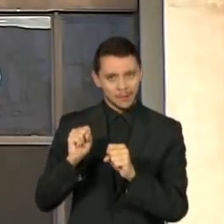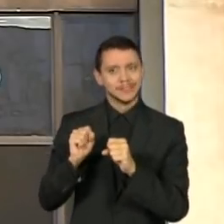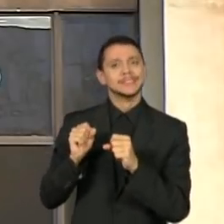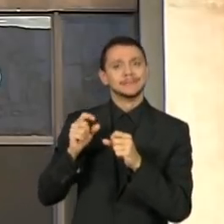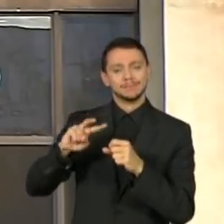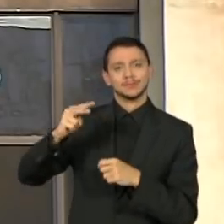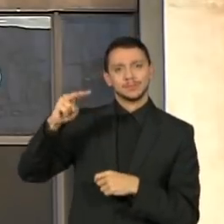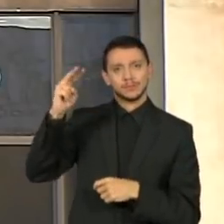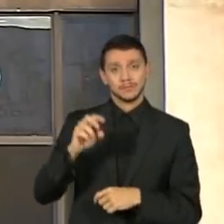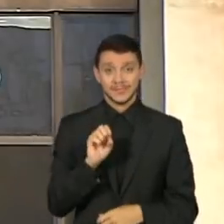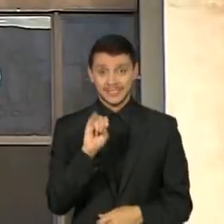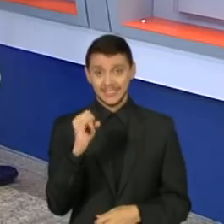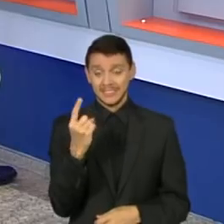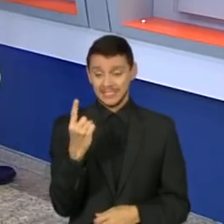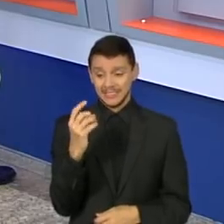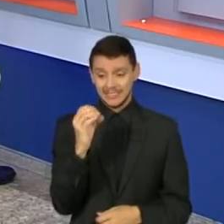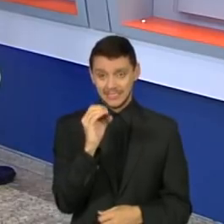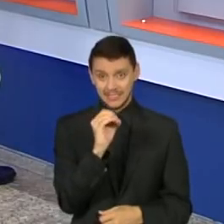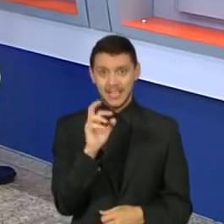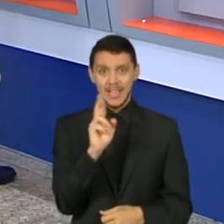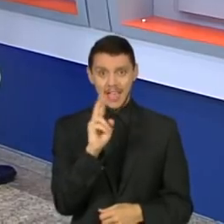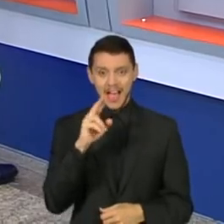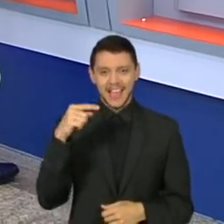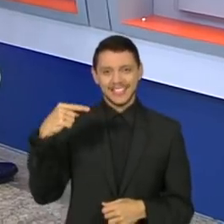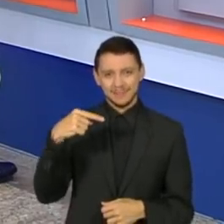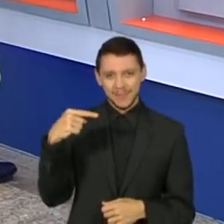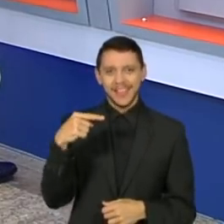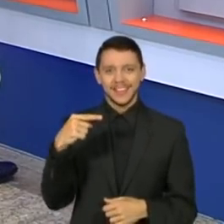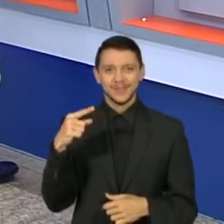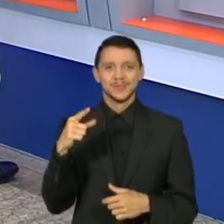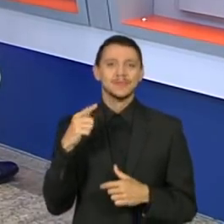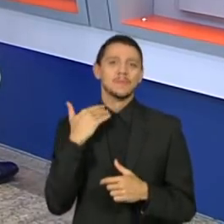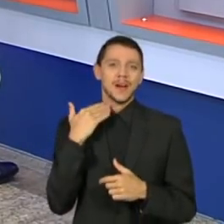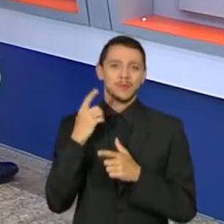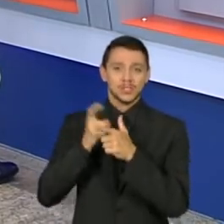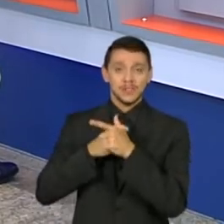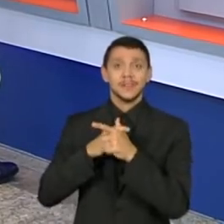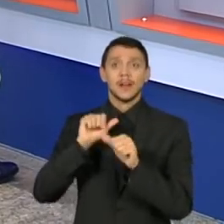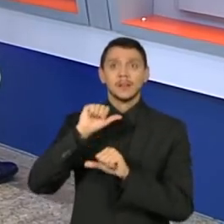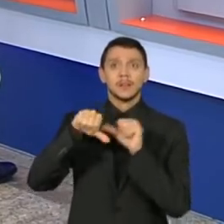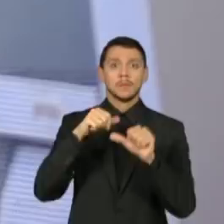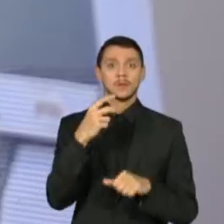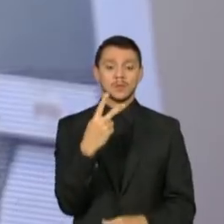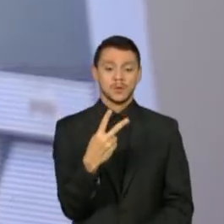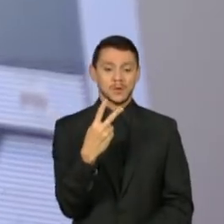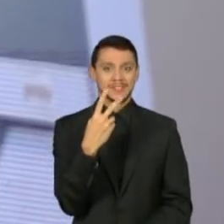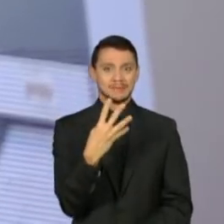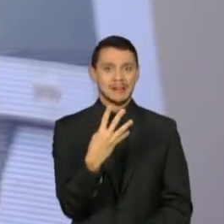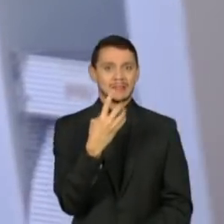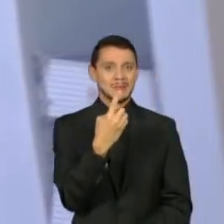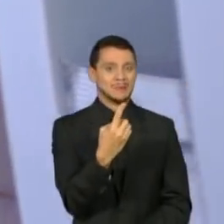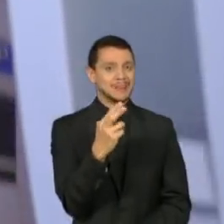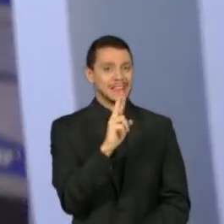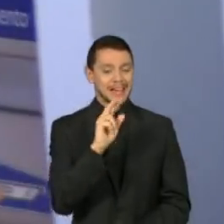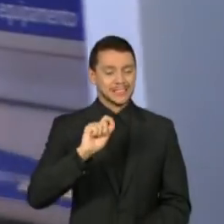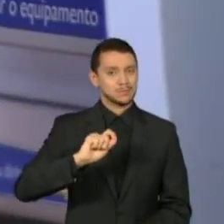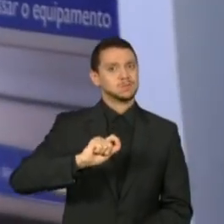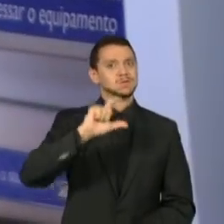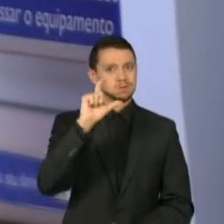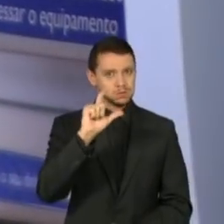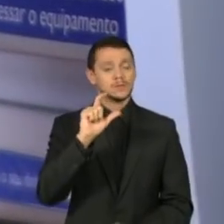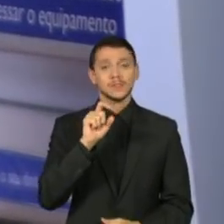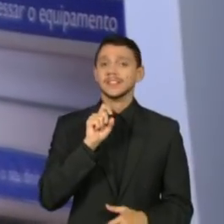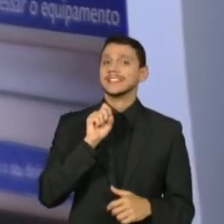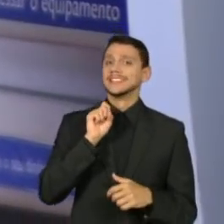negativos na conta corrente depois de um ano se transformam em 241 reais, isso se não ocorrer nenhum